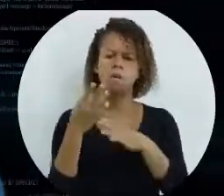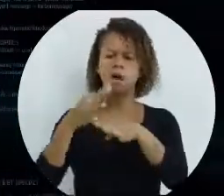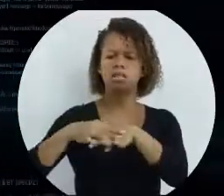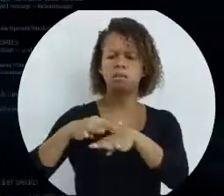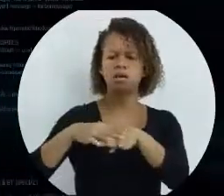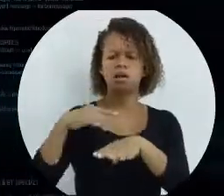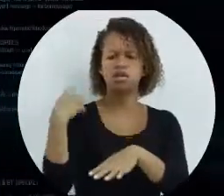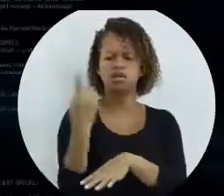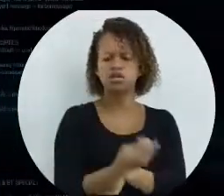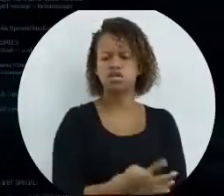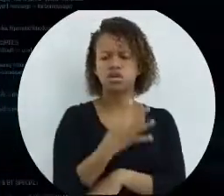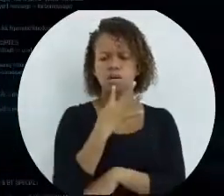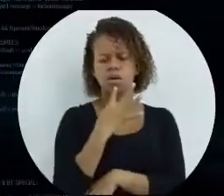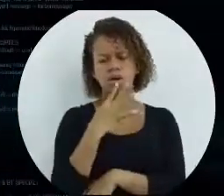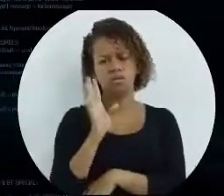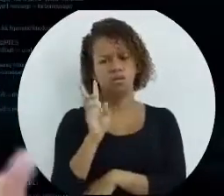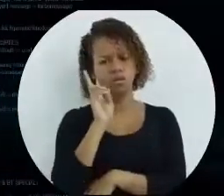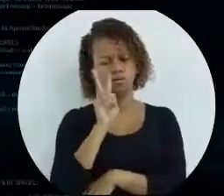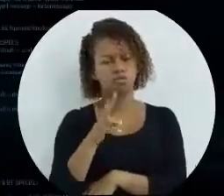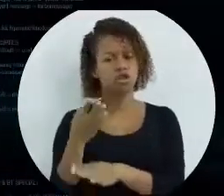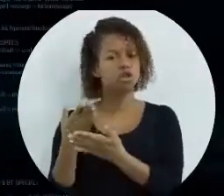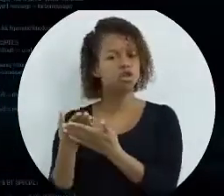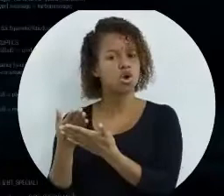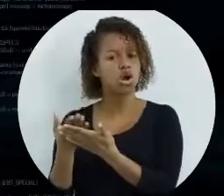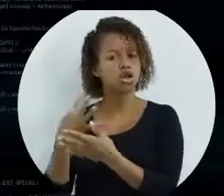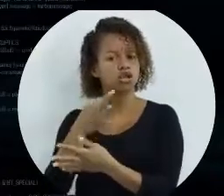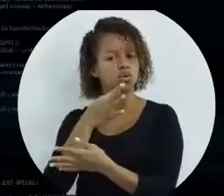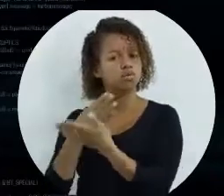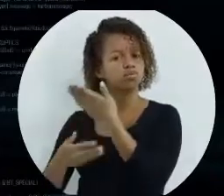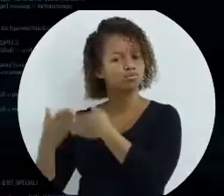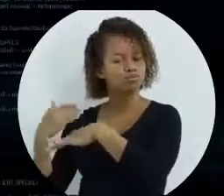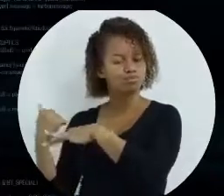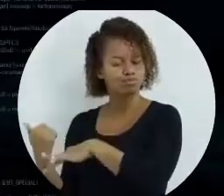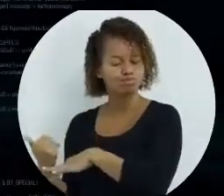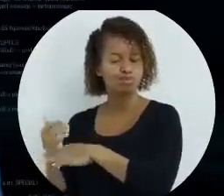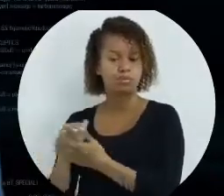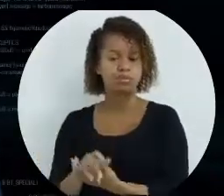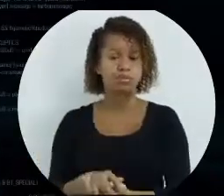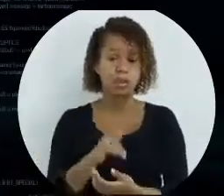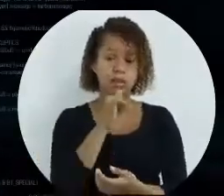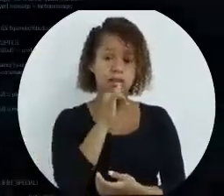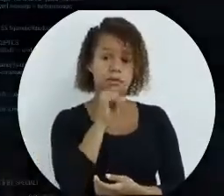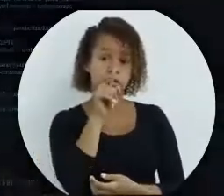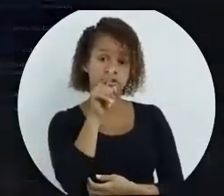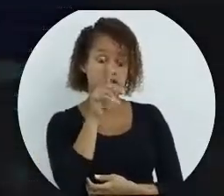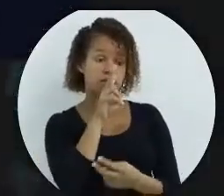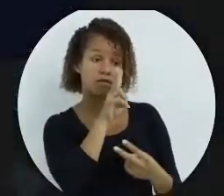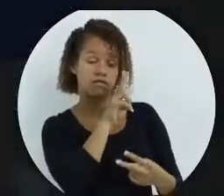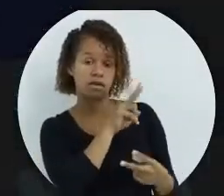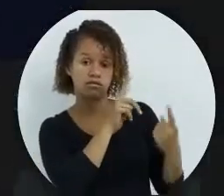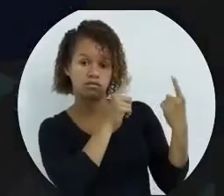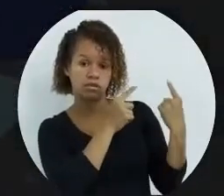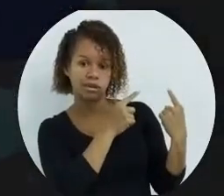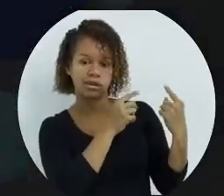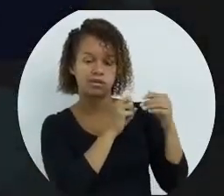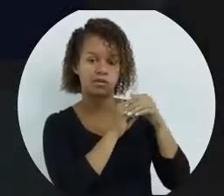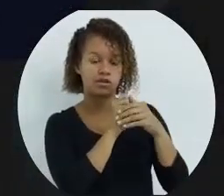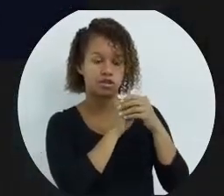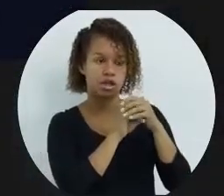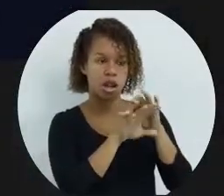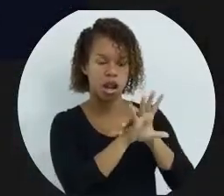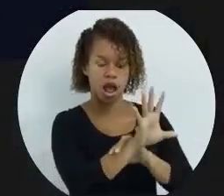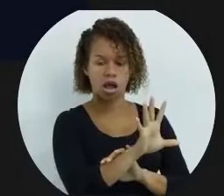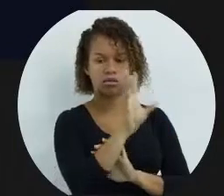que a gente viu na escola, que a gente conhece elas. Então, no exemplo aí que vocês estão vendo, no slide de comentários,